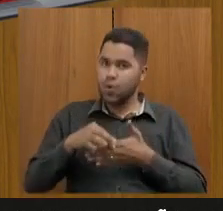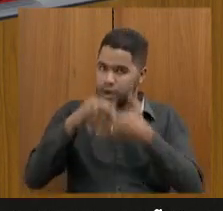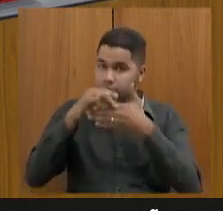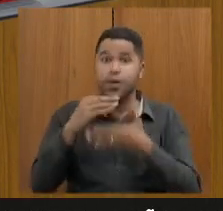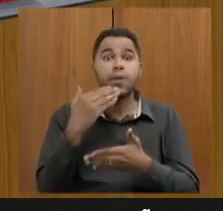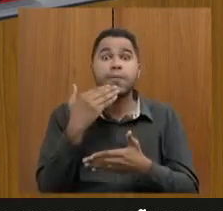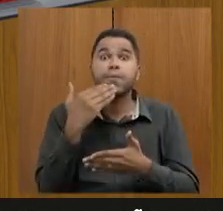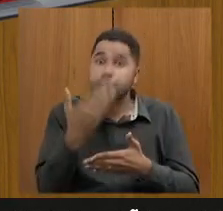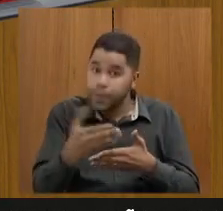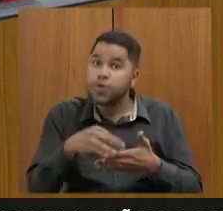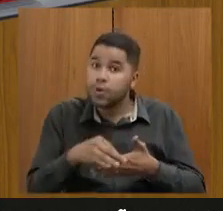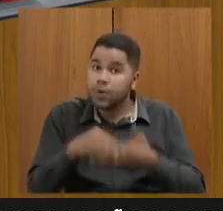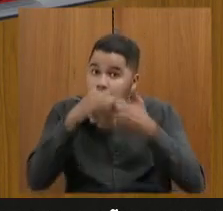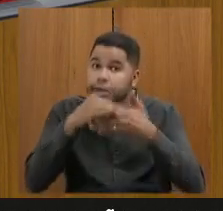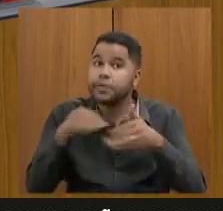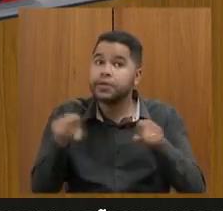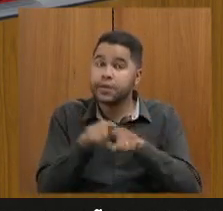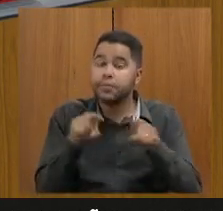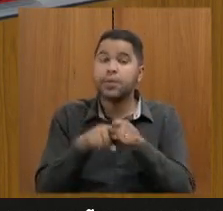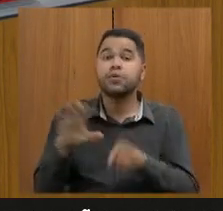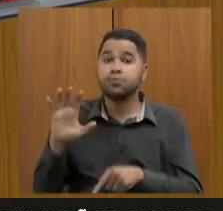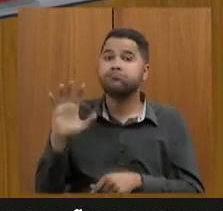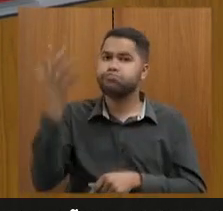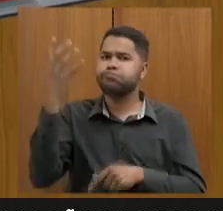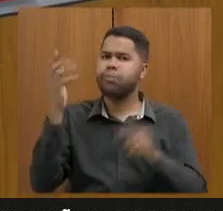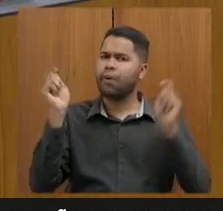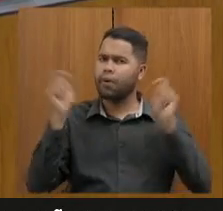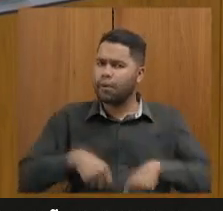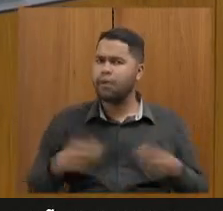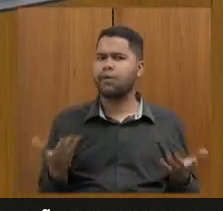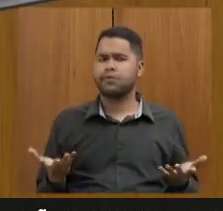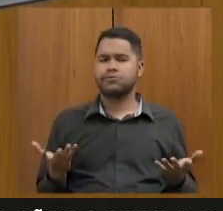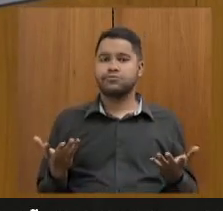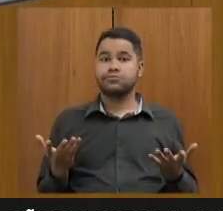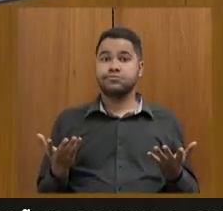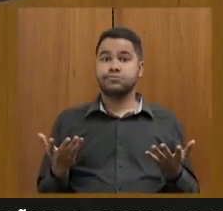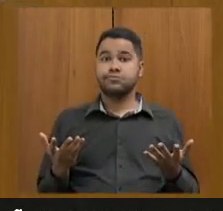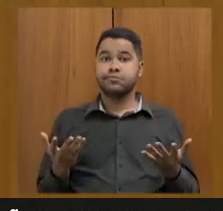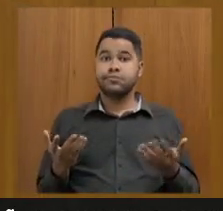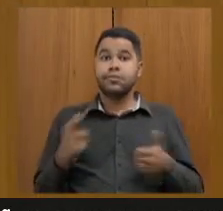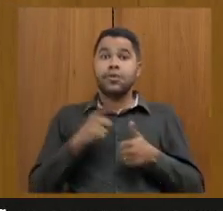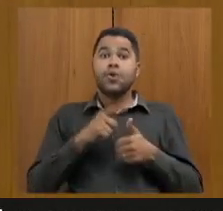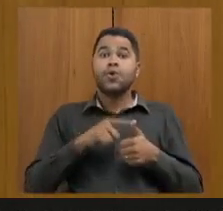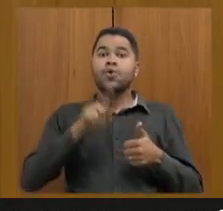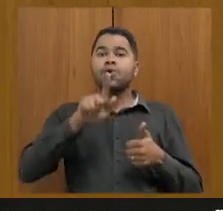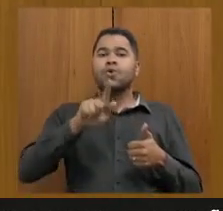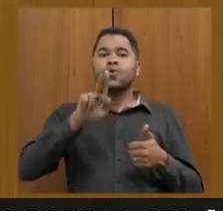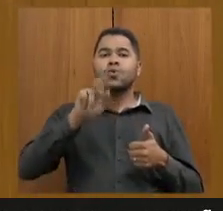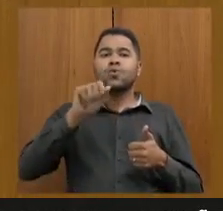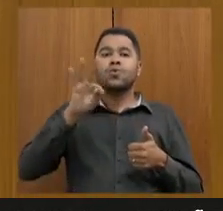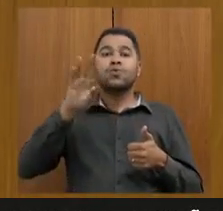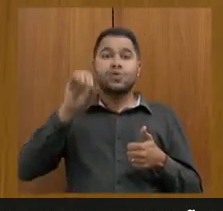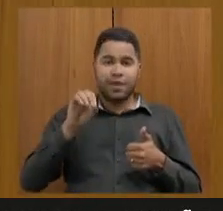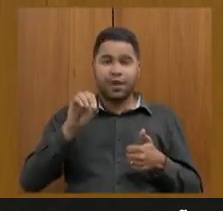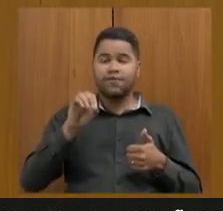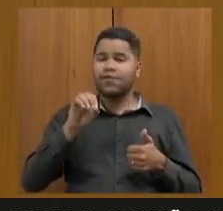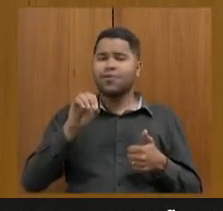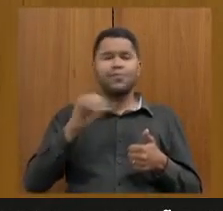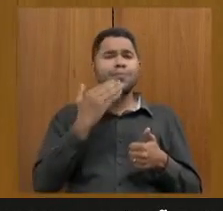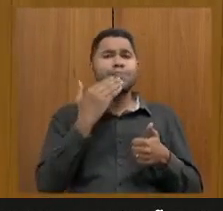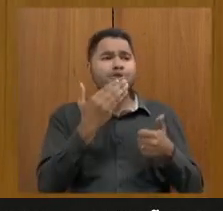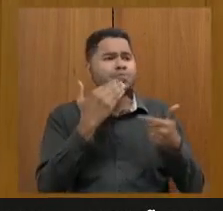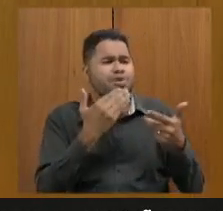Eu pedi ao líder que essa situação pudesse ser resolvida. Pedi ao Gustavo Valadares, que não está aqui, mas eu também... Eu pedi para